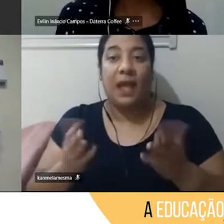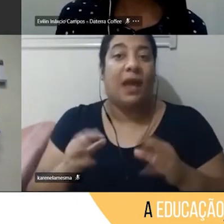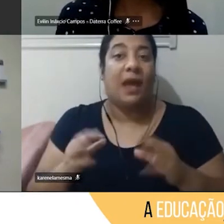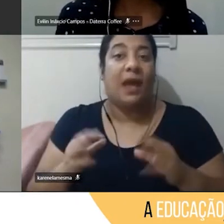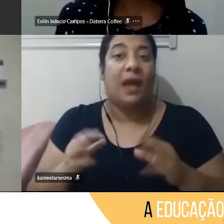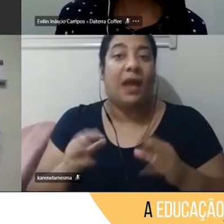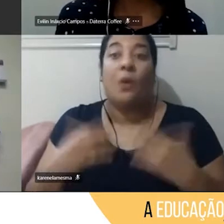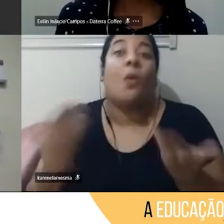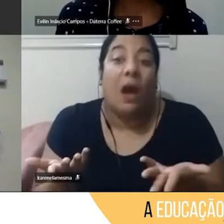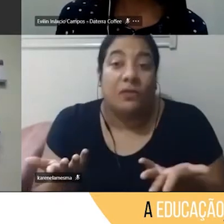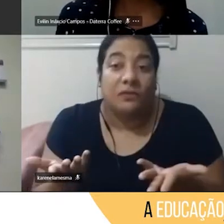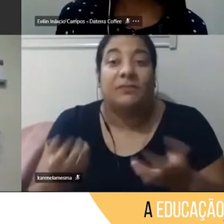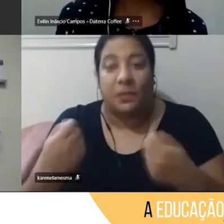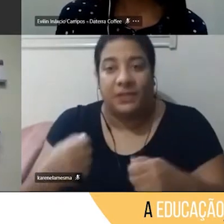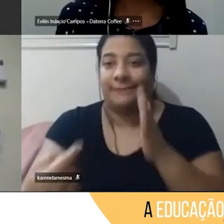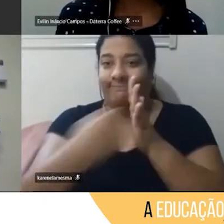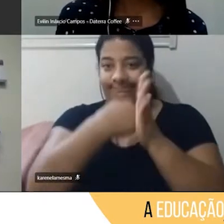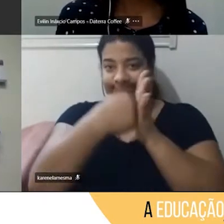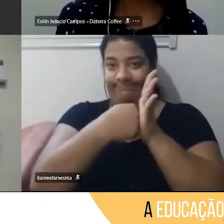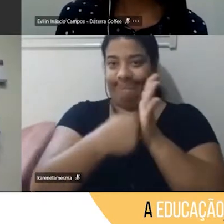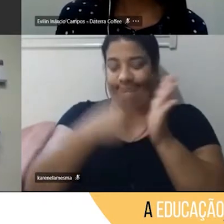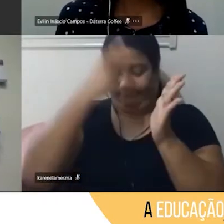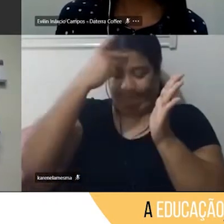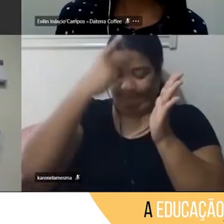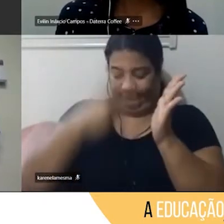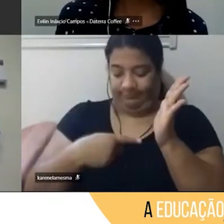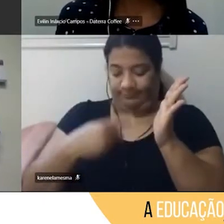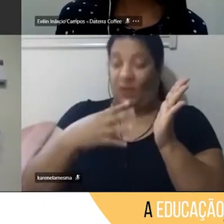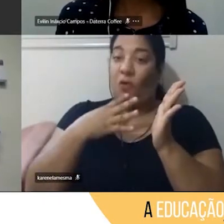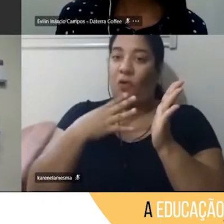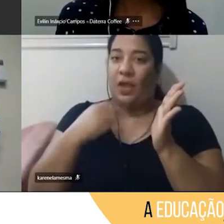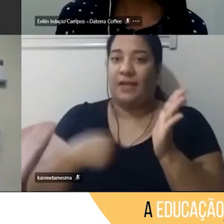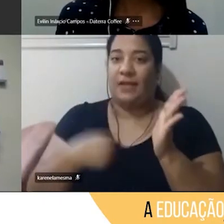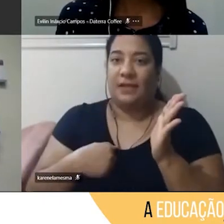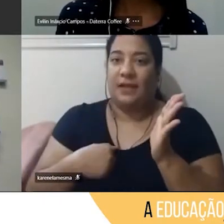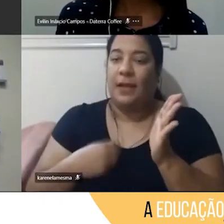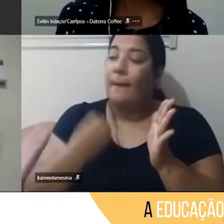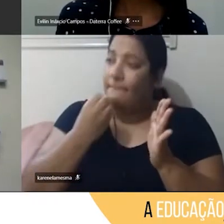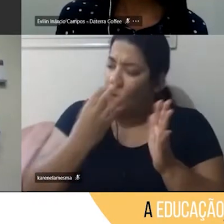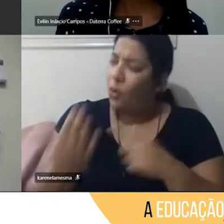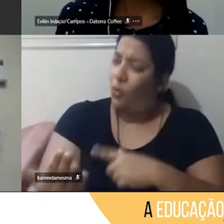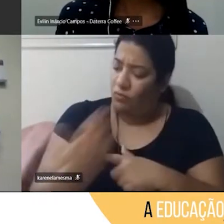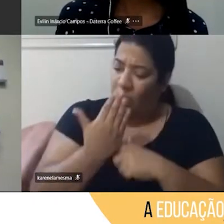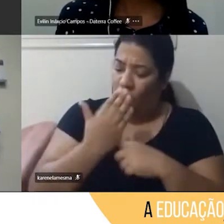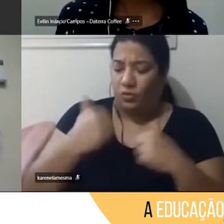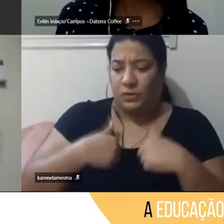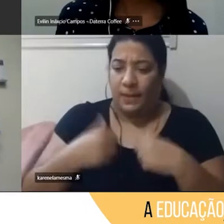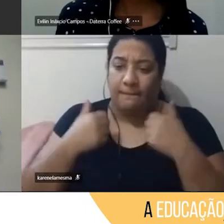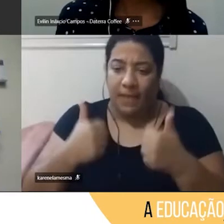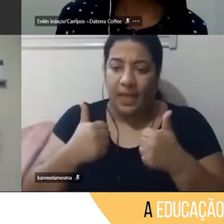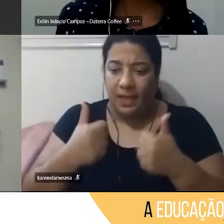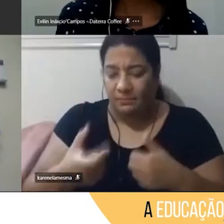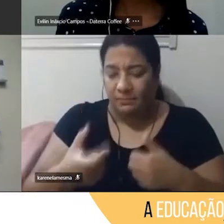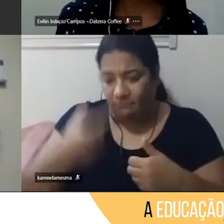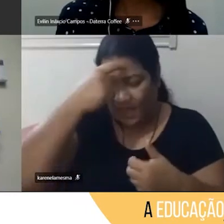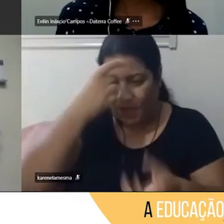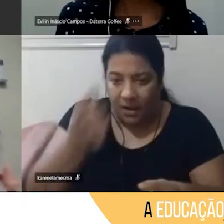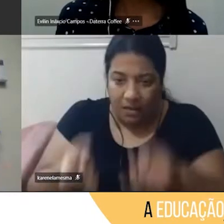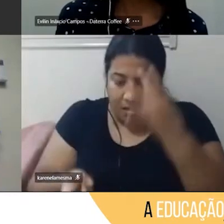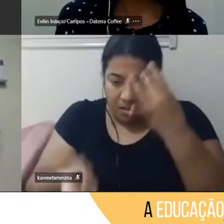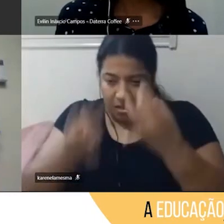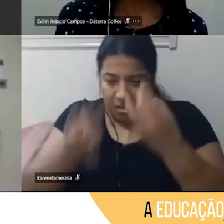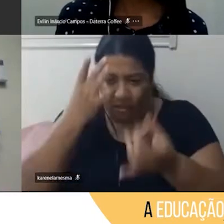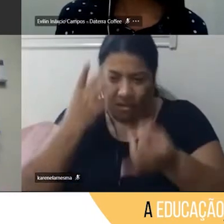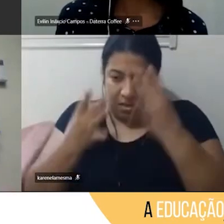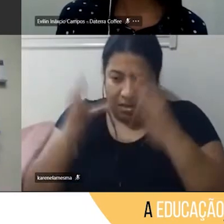exercício de autoconhecimento. O que faz bem para você? Como é que você alimenta a sua mente? Como é que você consegue lidar